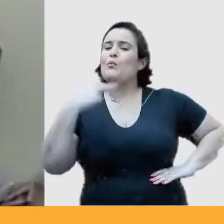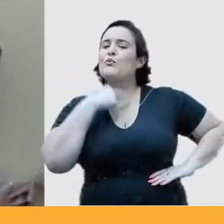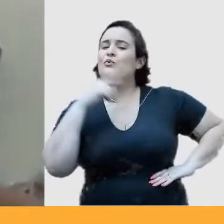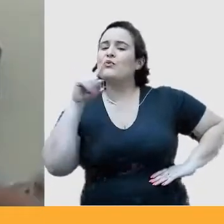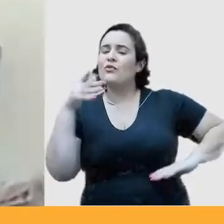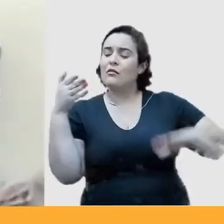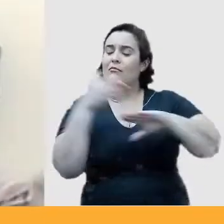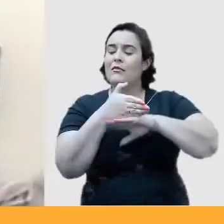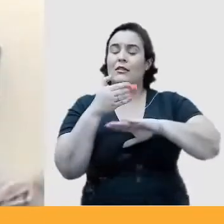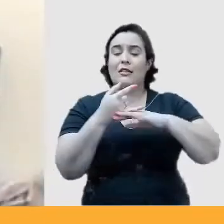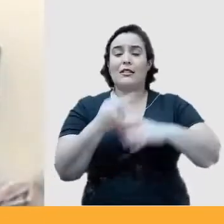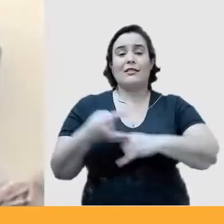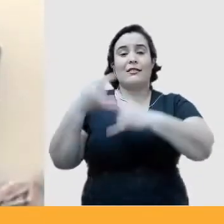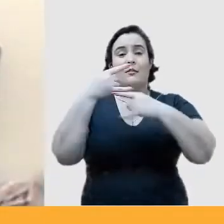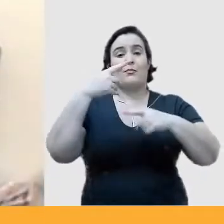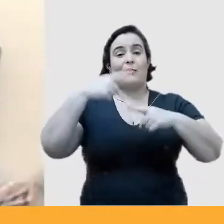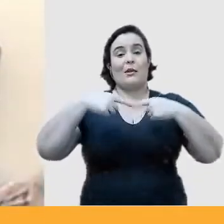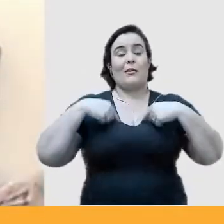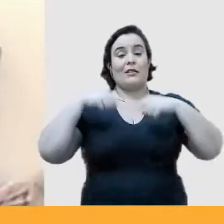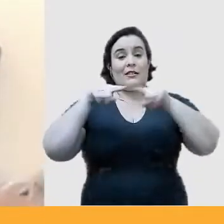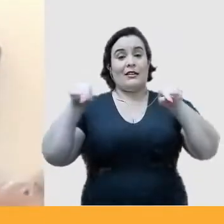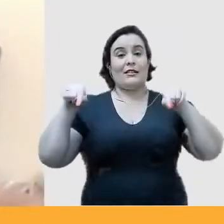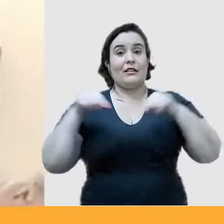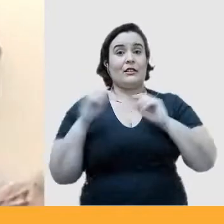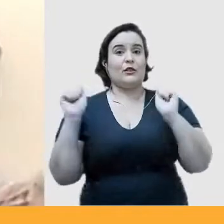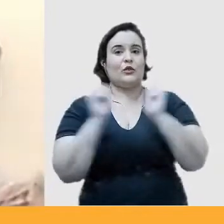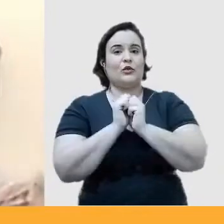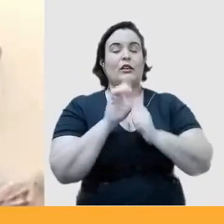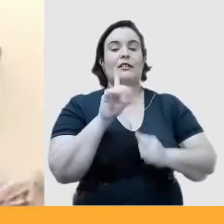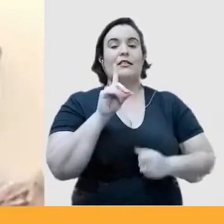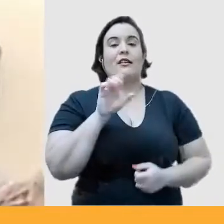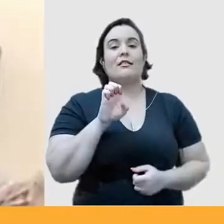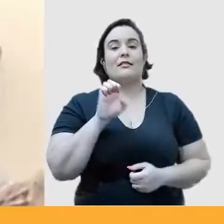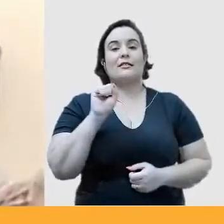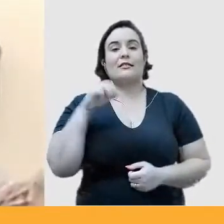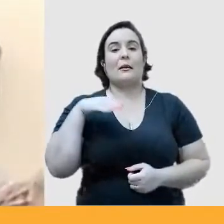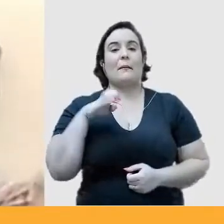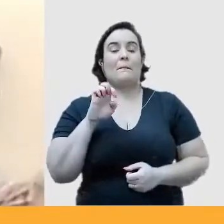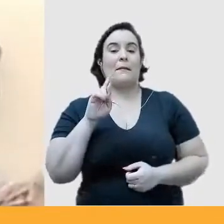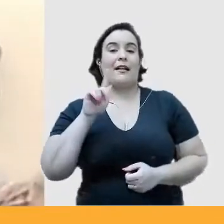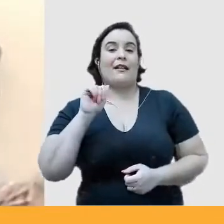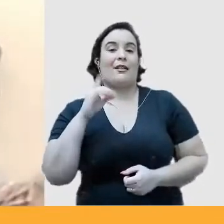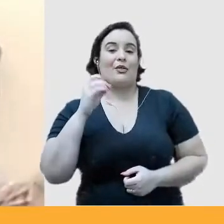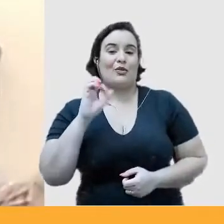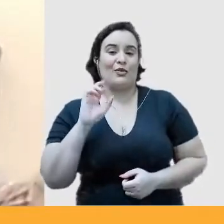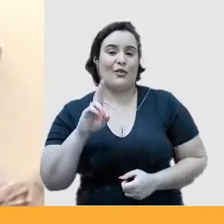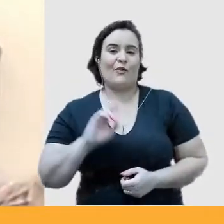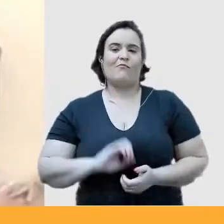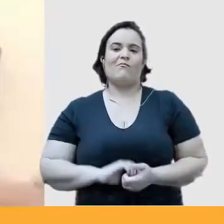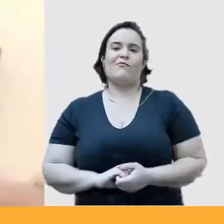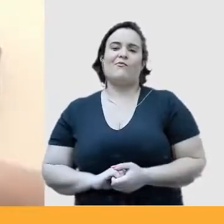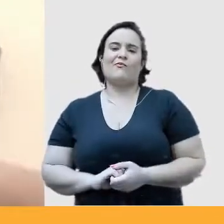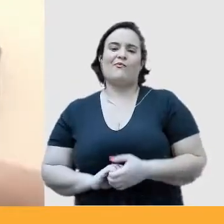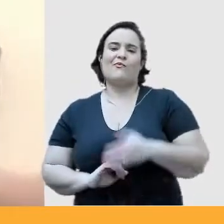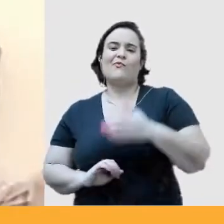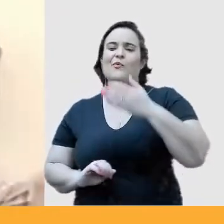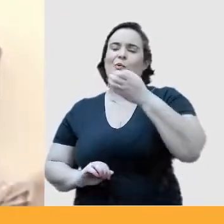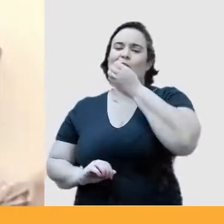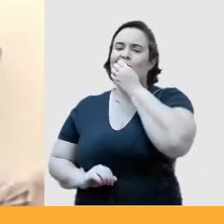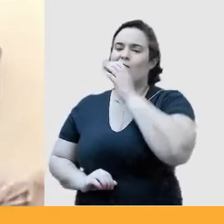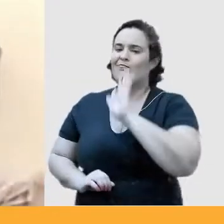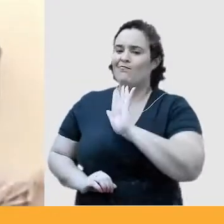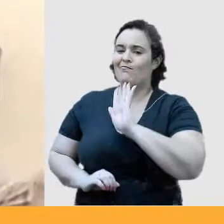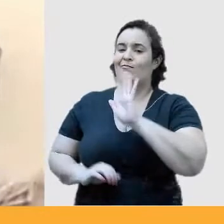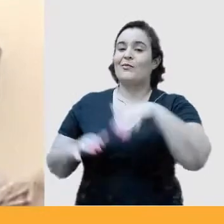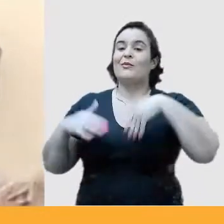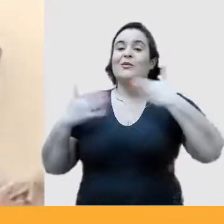eu estaria numa sala com um desembargador e tal e não pegava bem. Enfim, eu